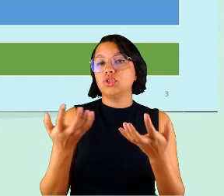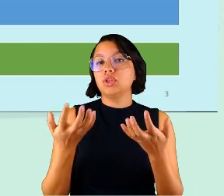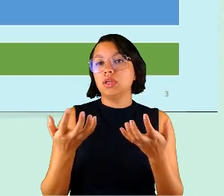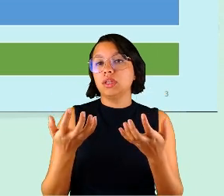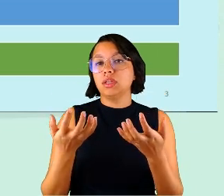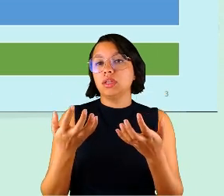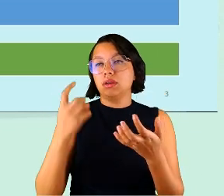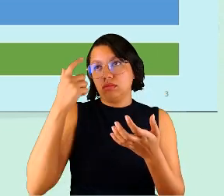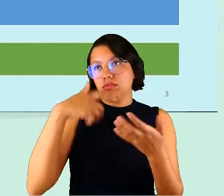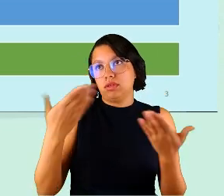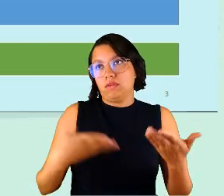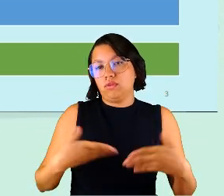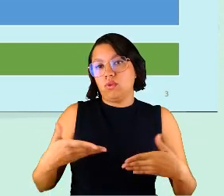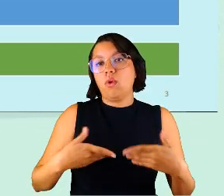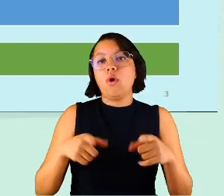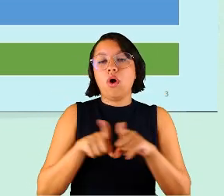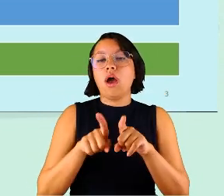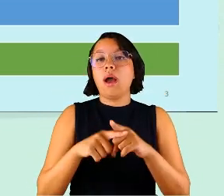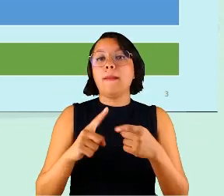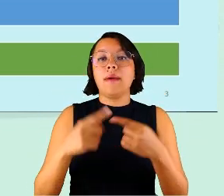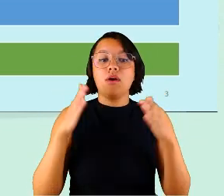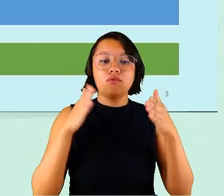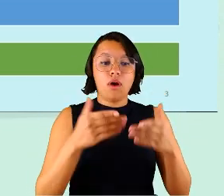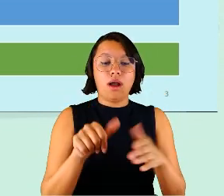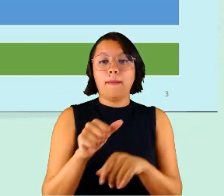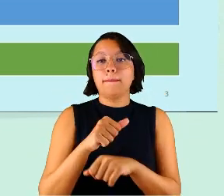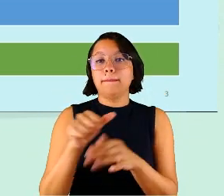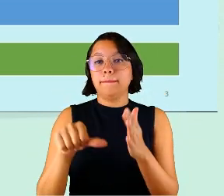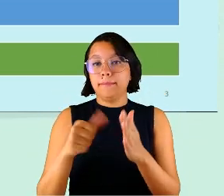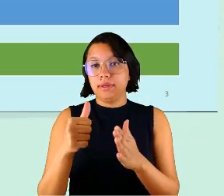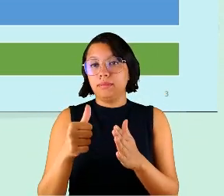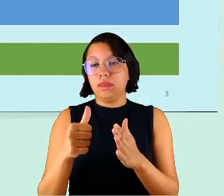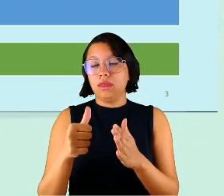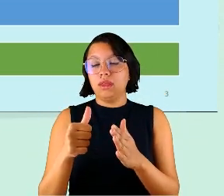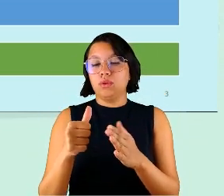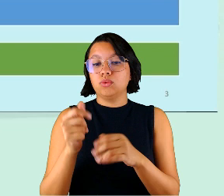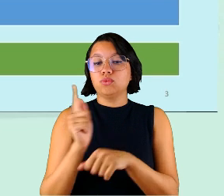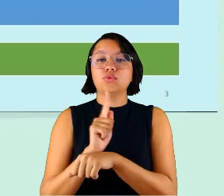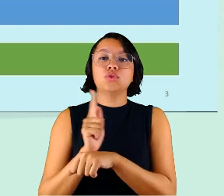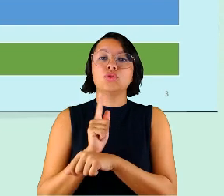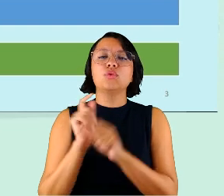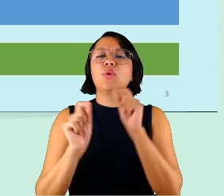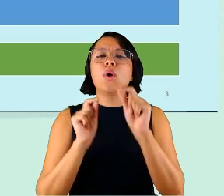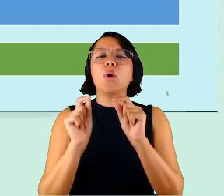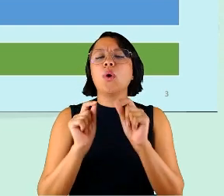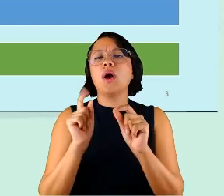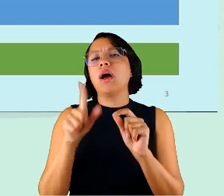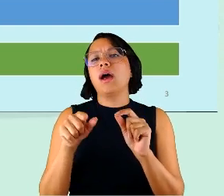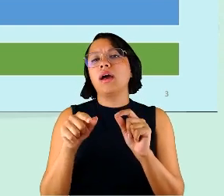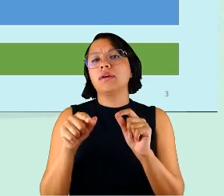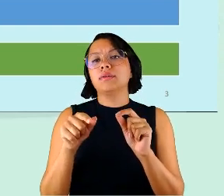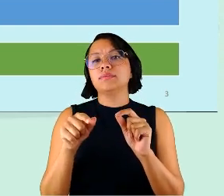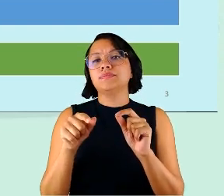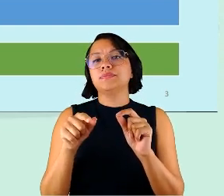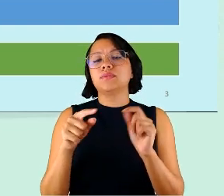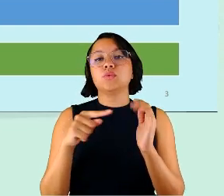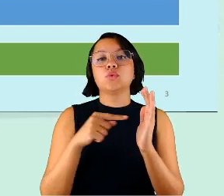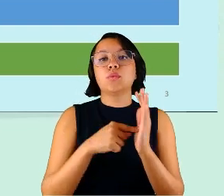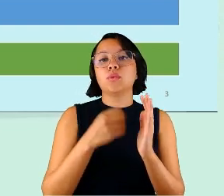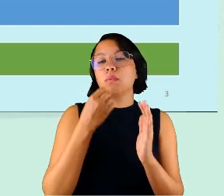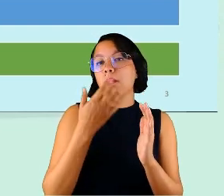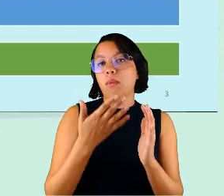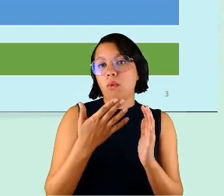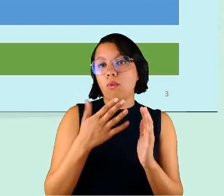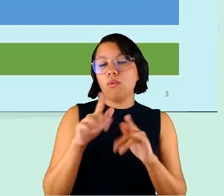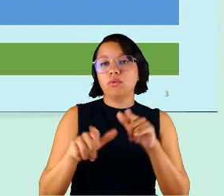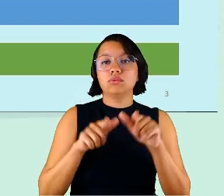os servidores também, mas focamos inicialmente com os gestores, a respeito de quais eram os pontos positivos